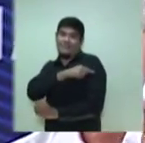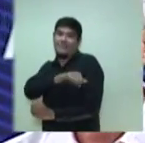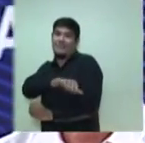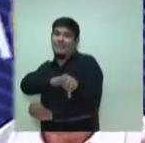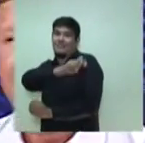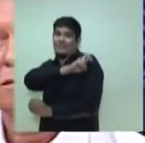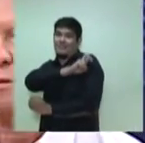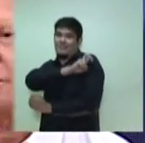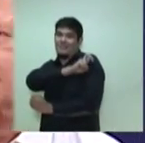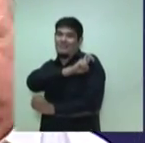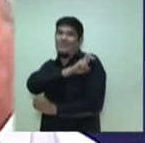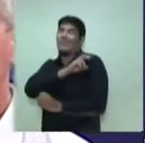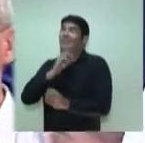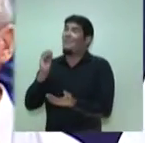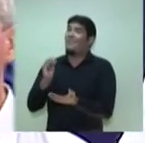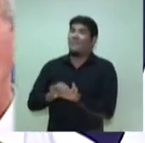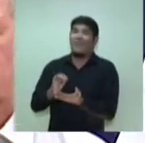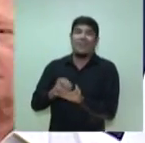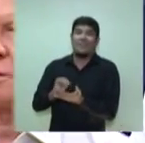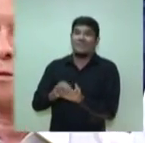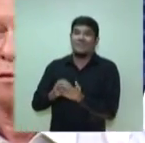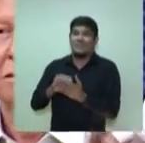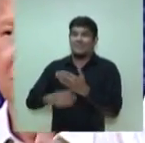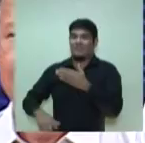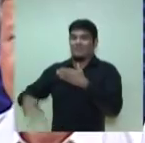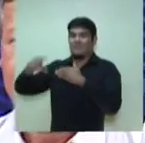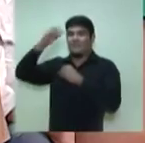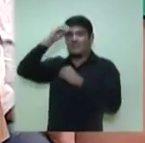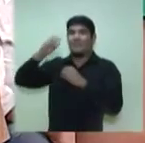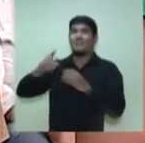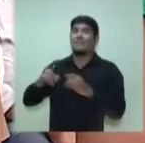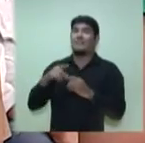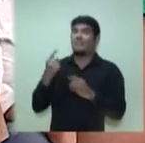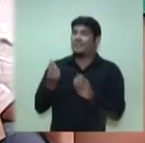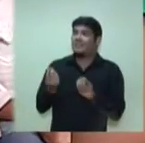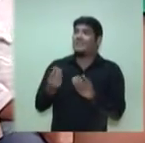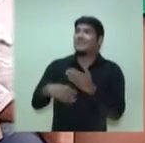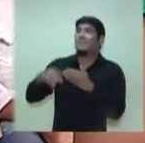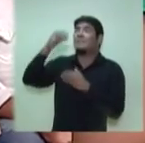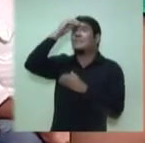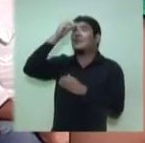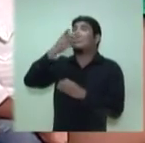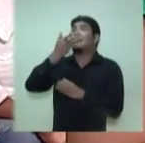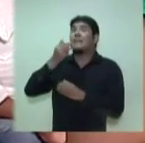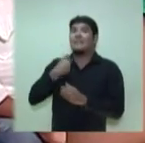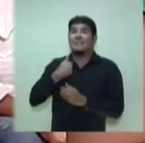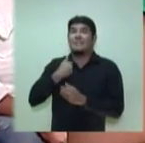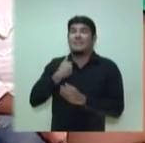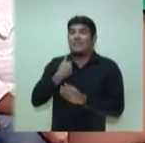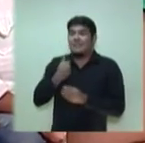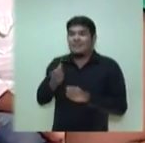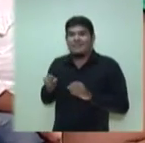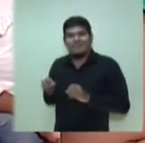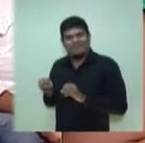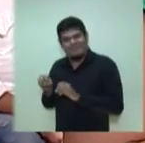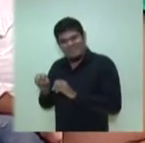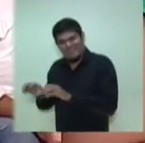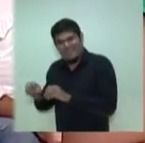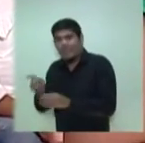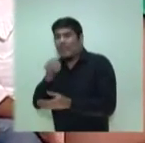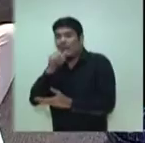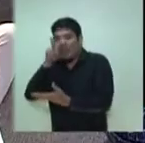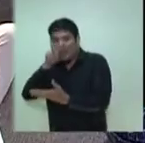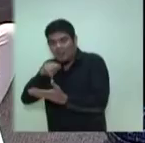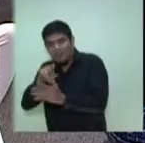Nós podemos alfabetizar as crianças formalmente. Ou nós podemos alfabetizar as crianças apaixonando-as pela leitura,